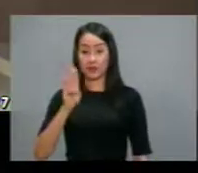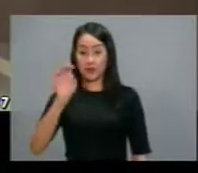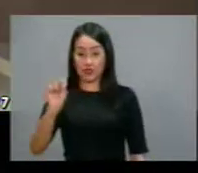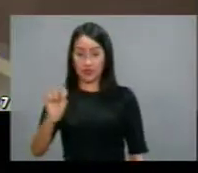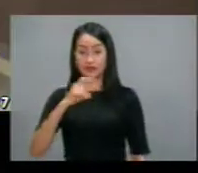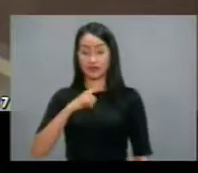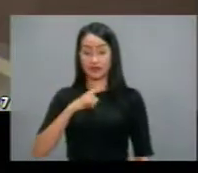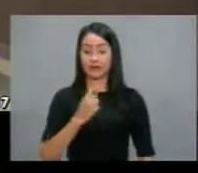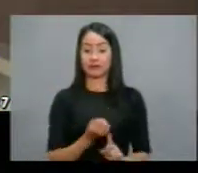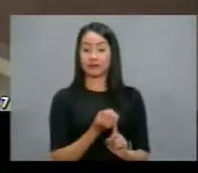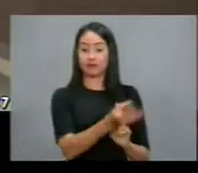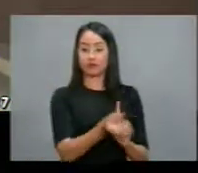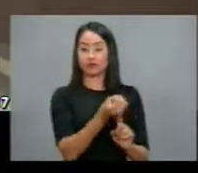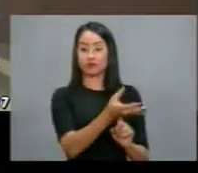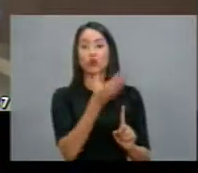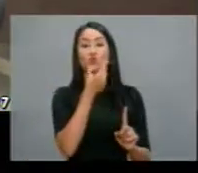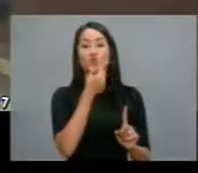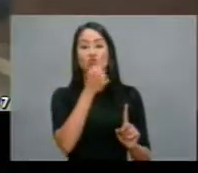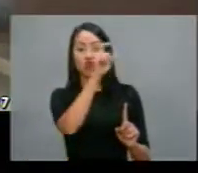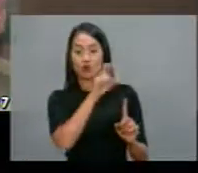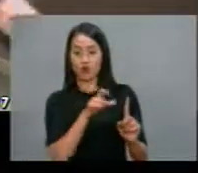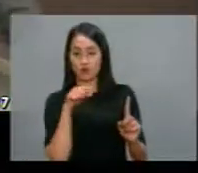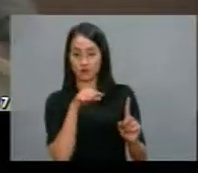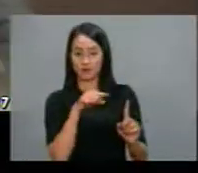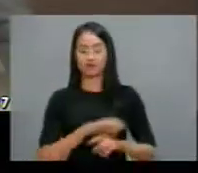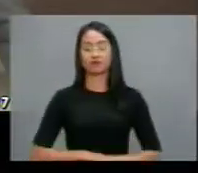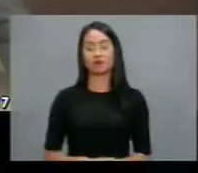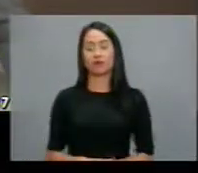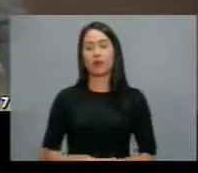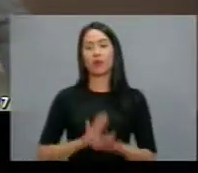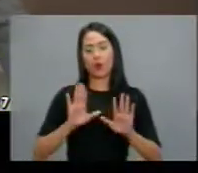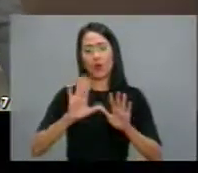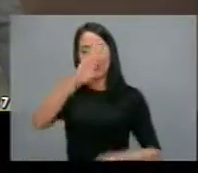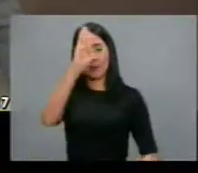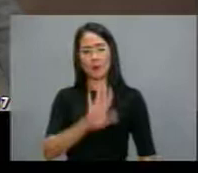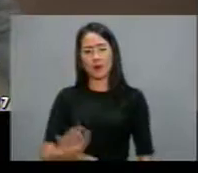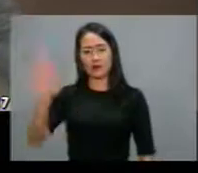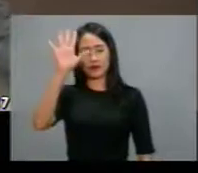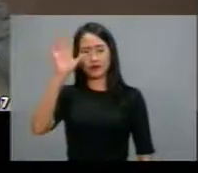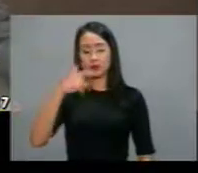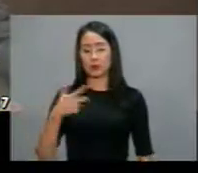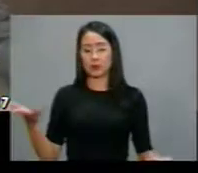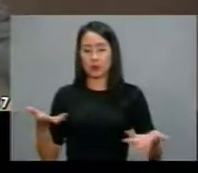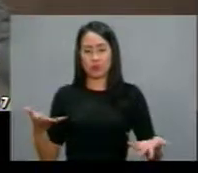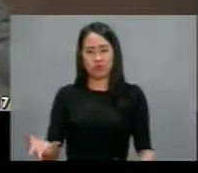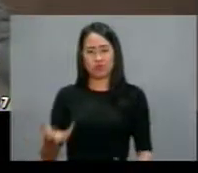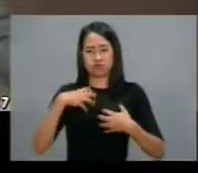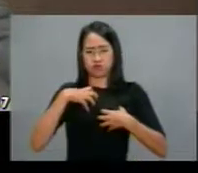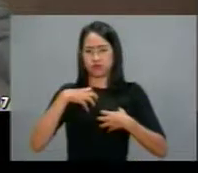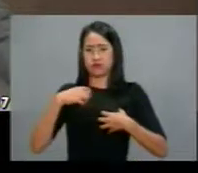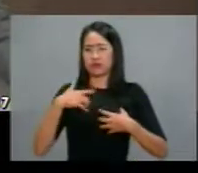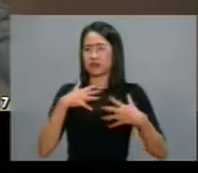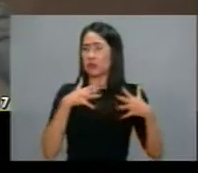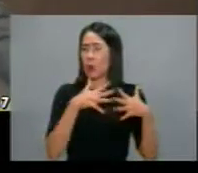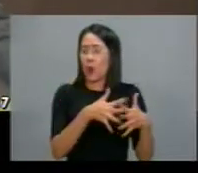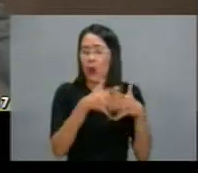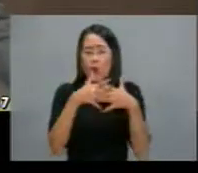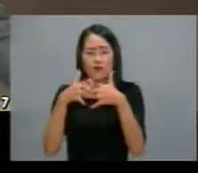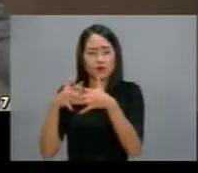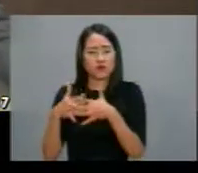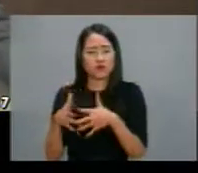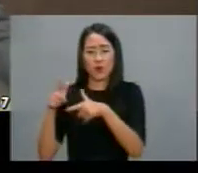O Brasil tem sido abalado desde